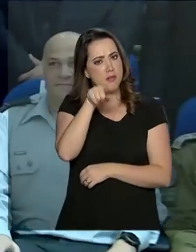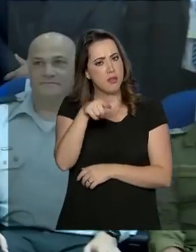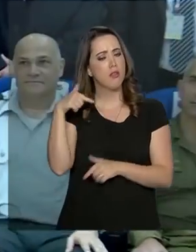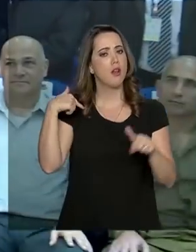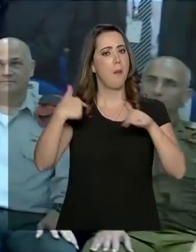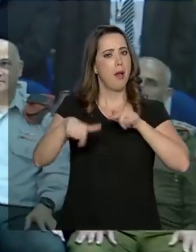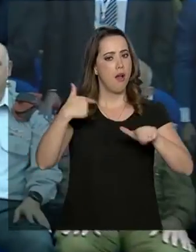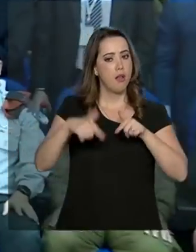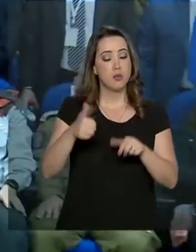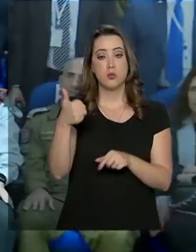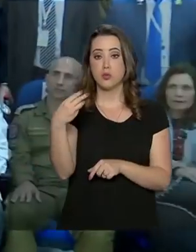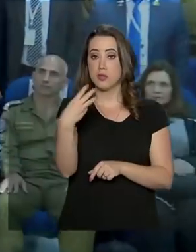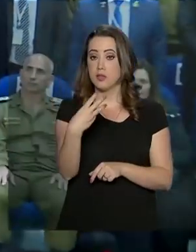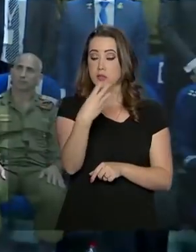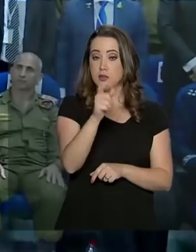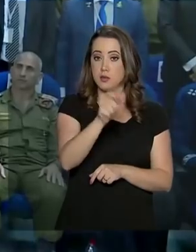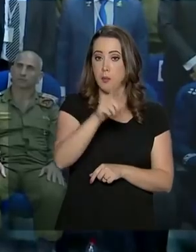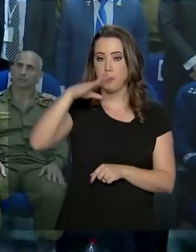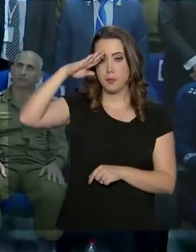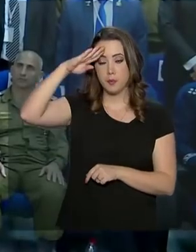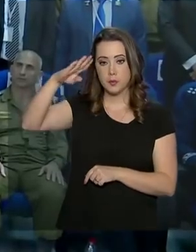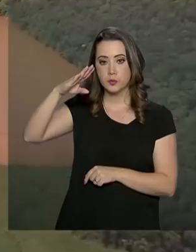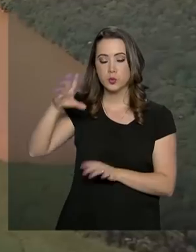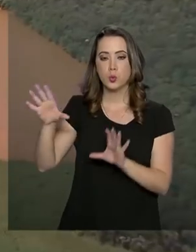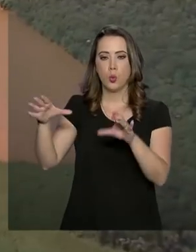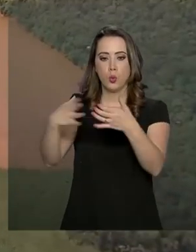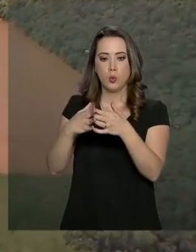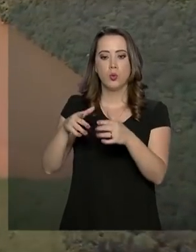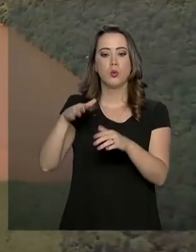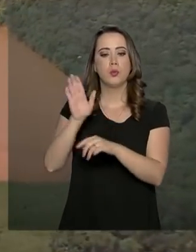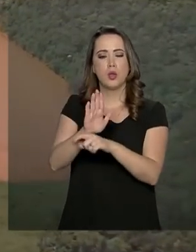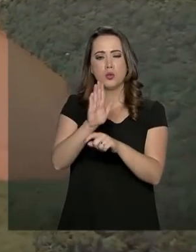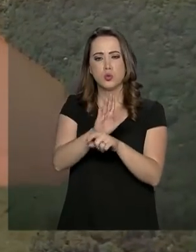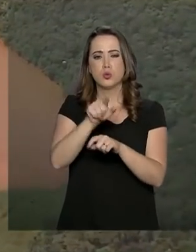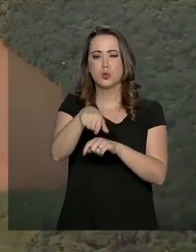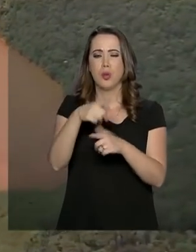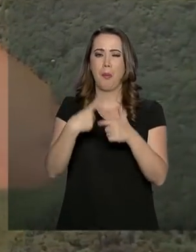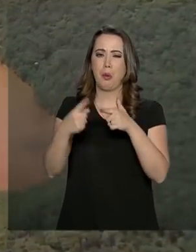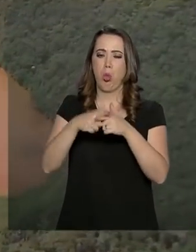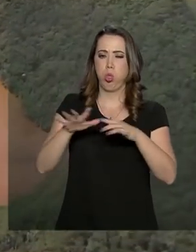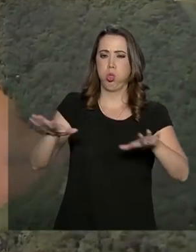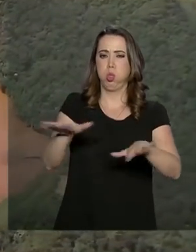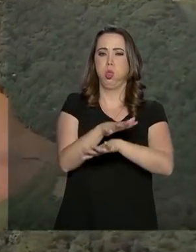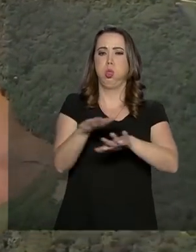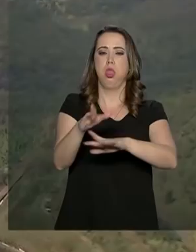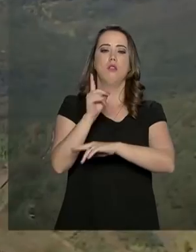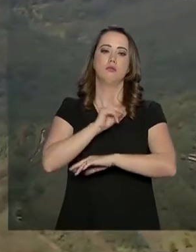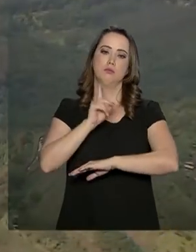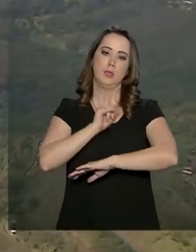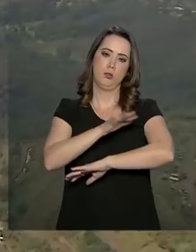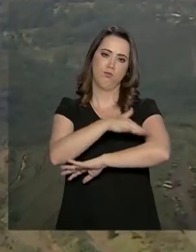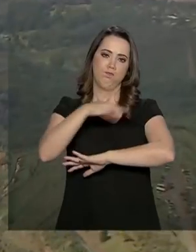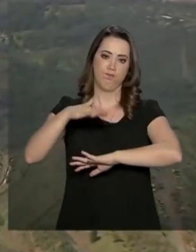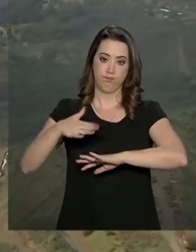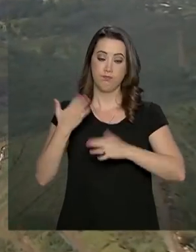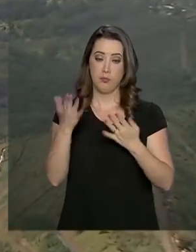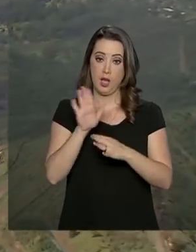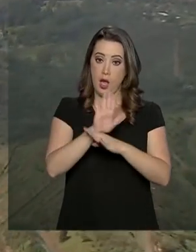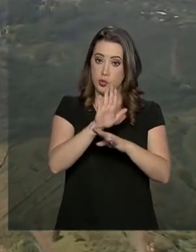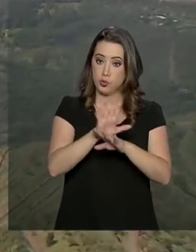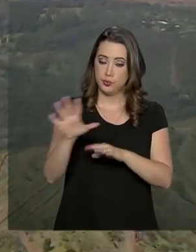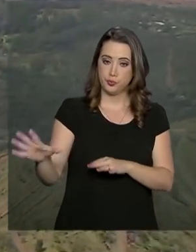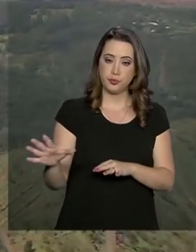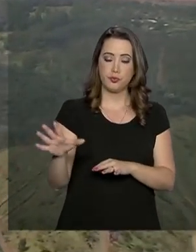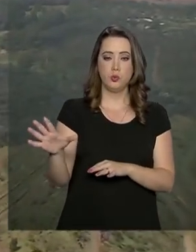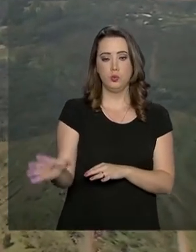trabalho dos 133 militares desta brigada durante a tragédia de Brumadinho, em Minas Gerais. Eles ajudaram no